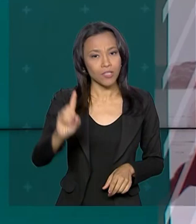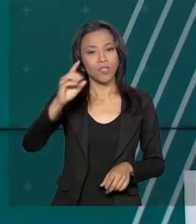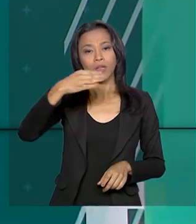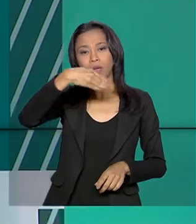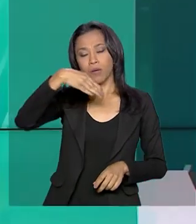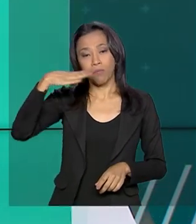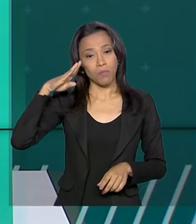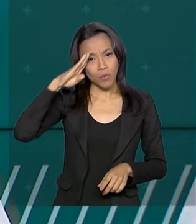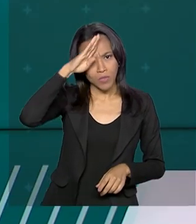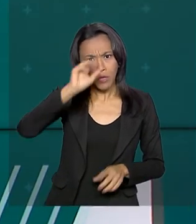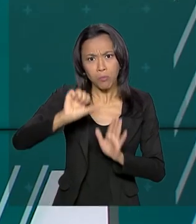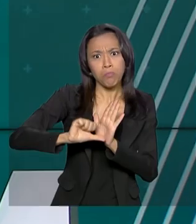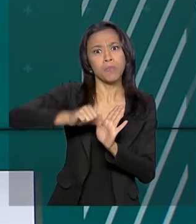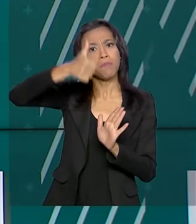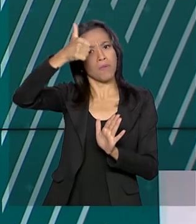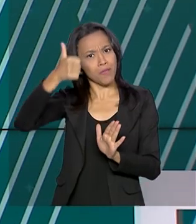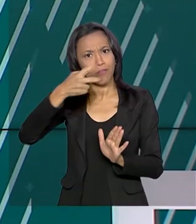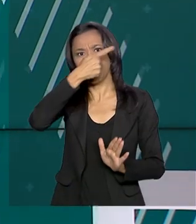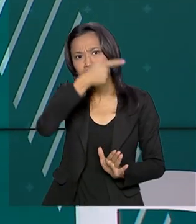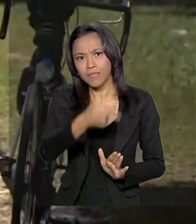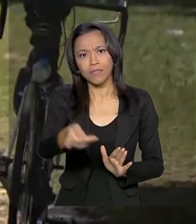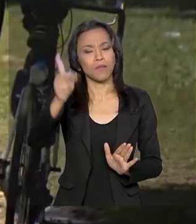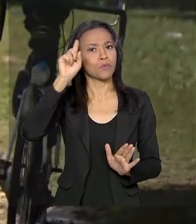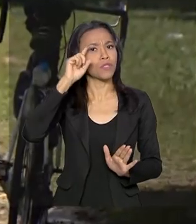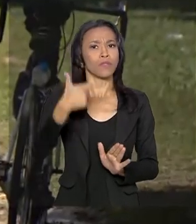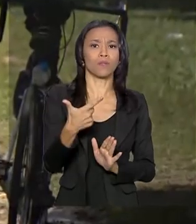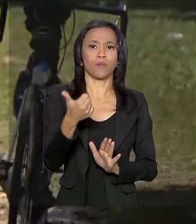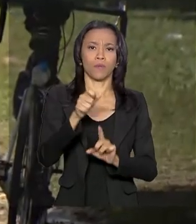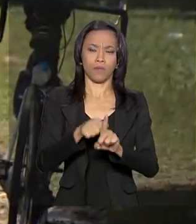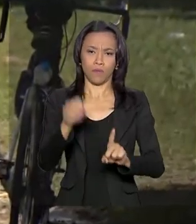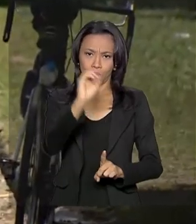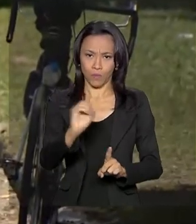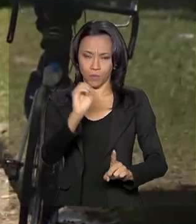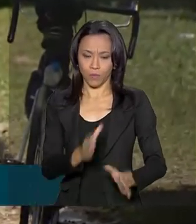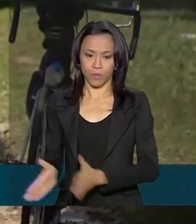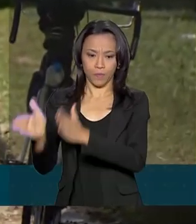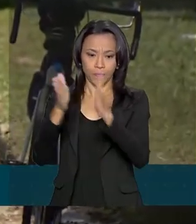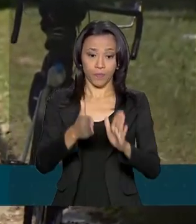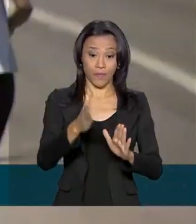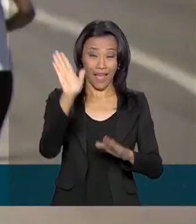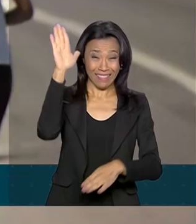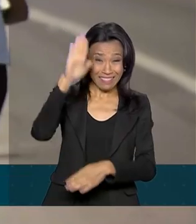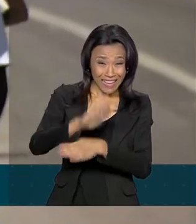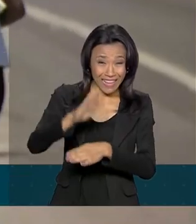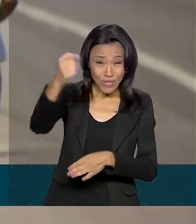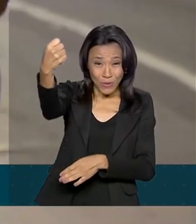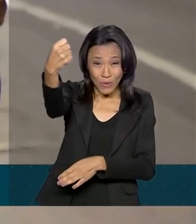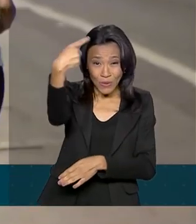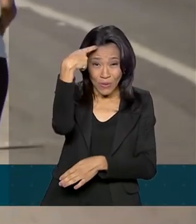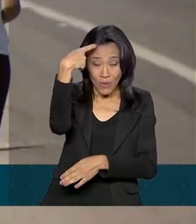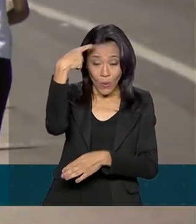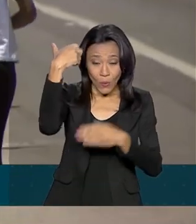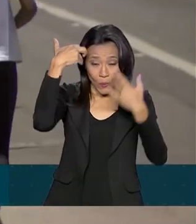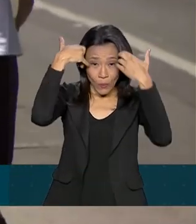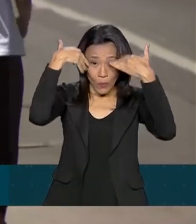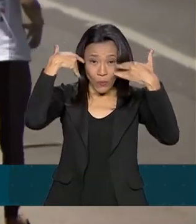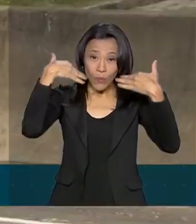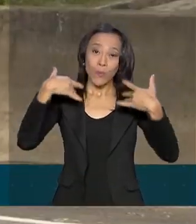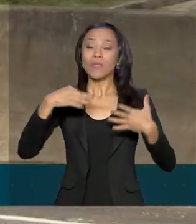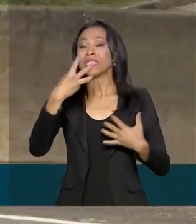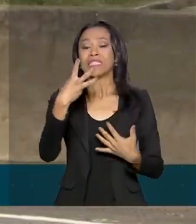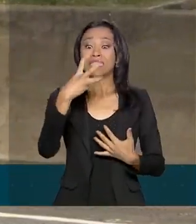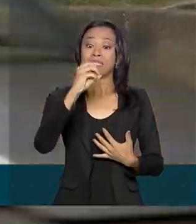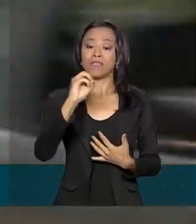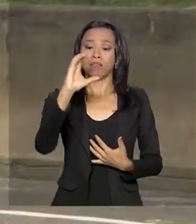santuário no dia 12 de outubro. À tarde, sob sol forte e temperatura acima dos 30 graus,